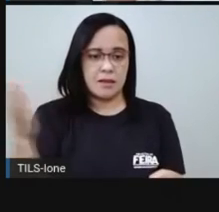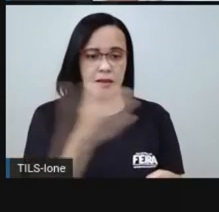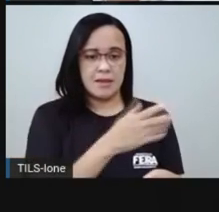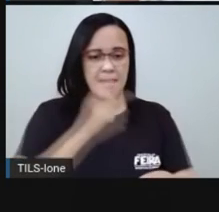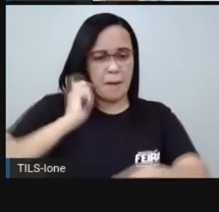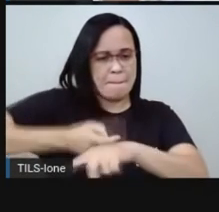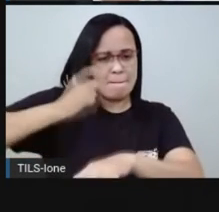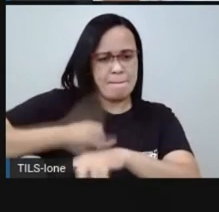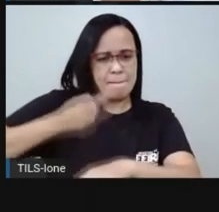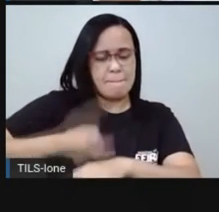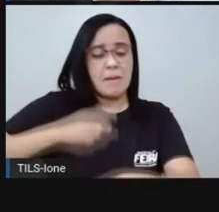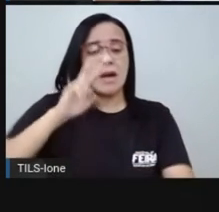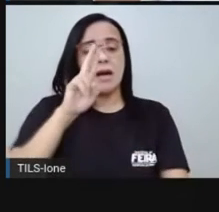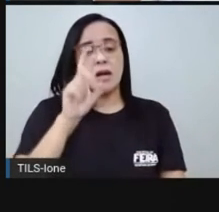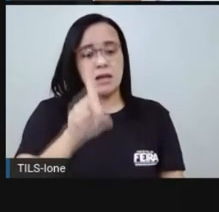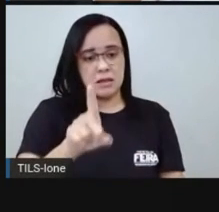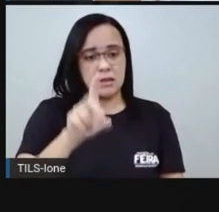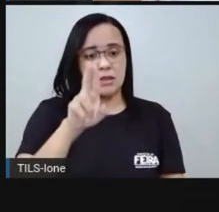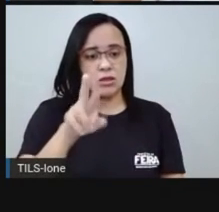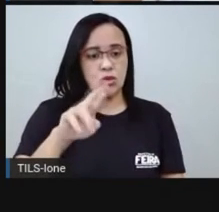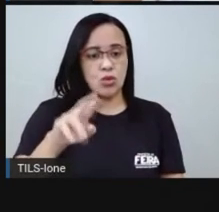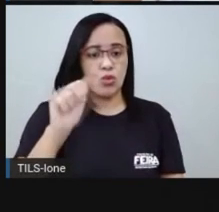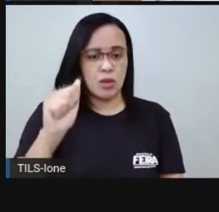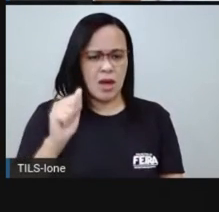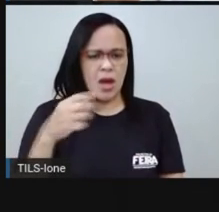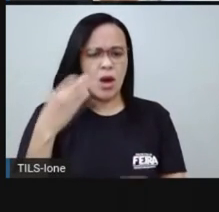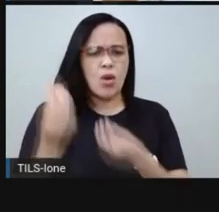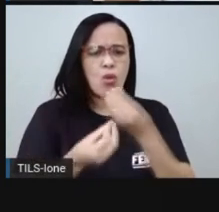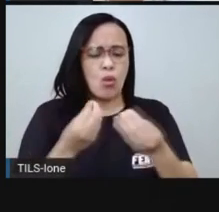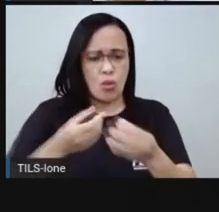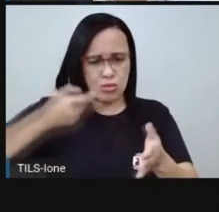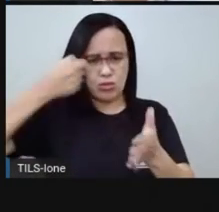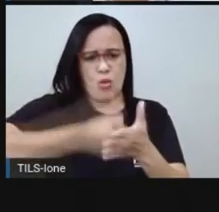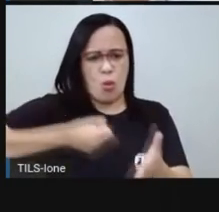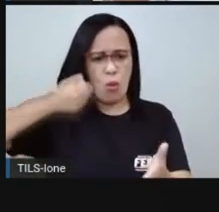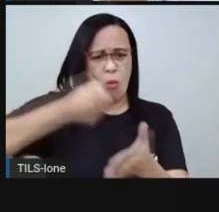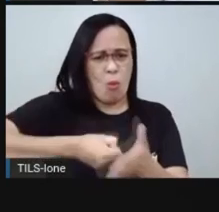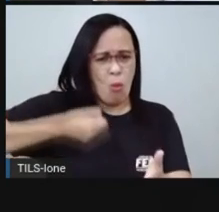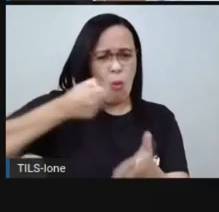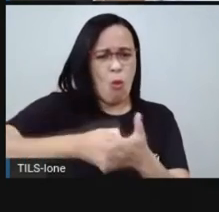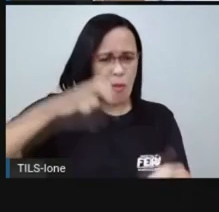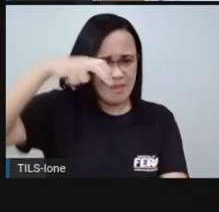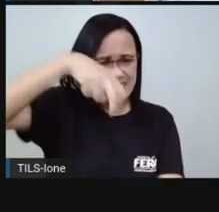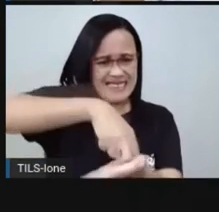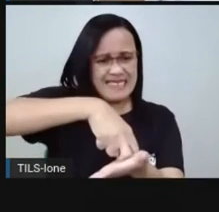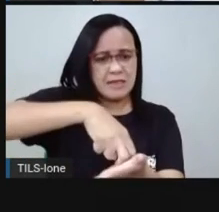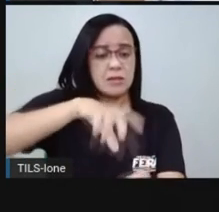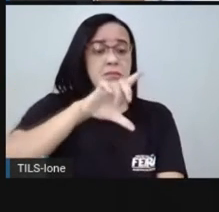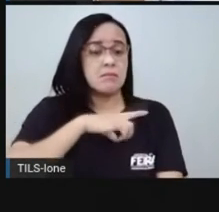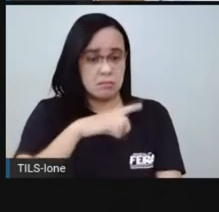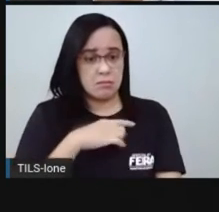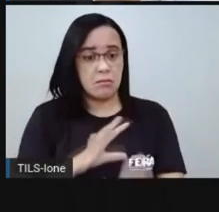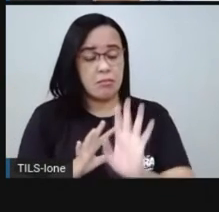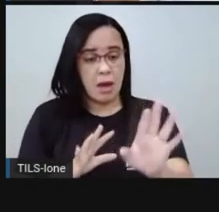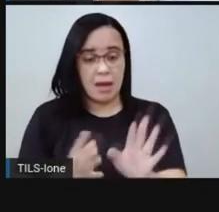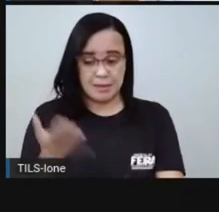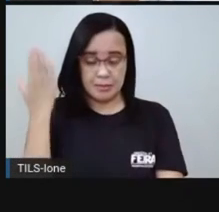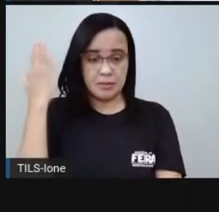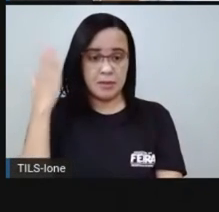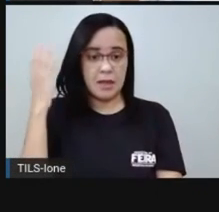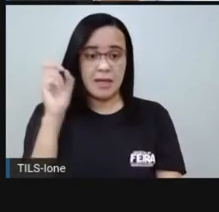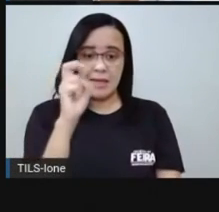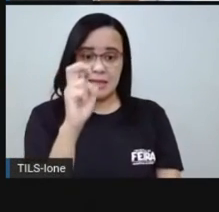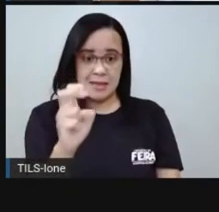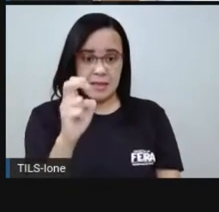mais irrepressores vamos dizer assim tivemos cinco presidentes militares vou